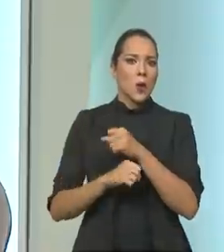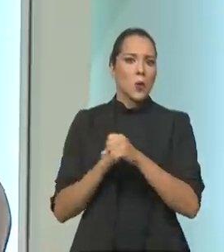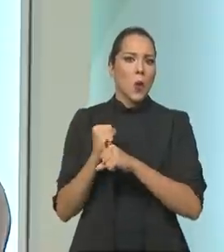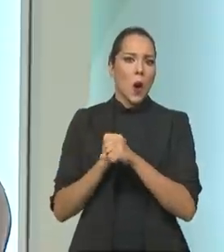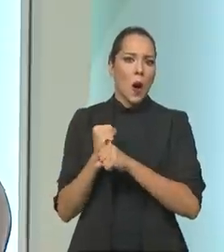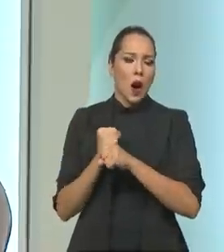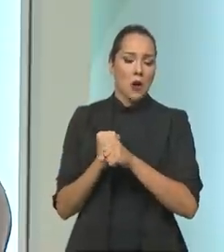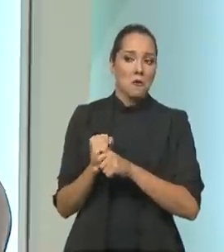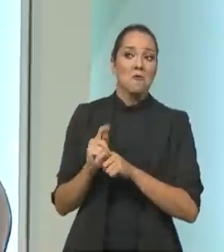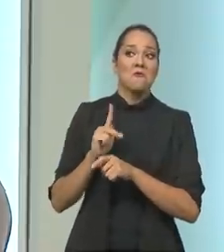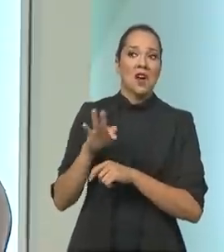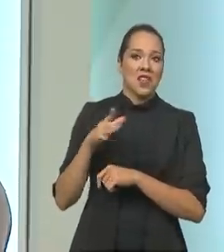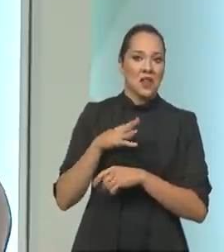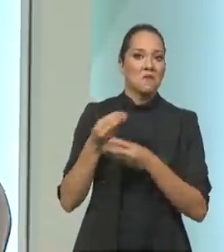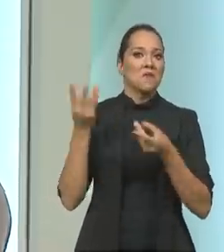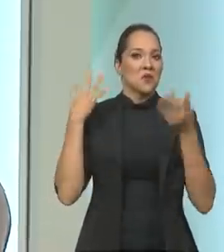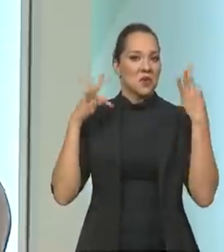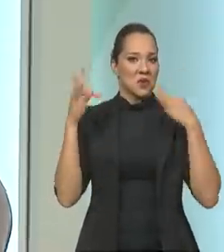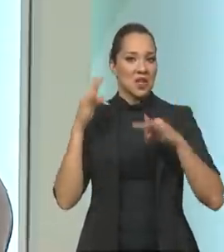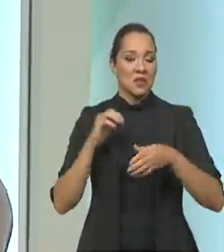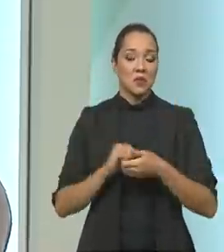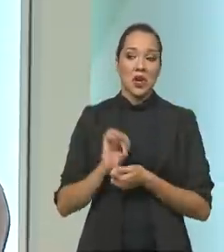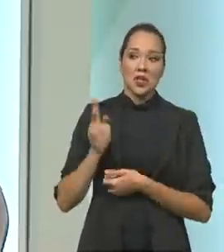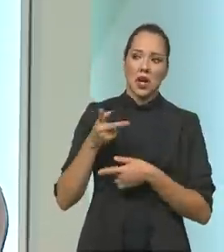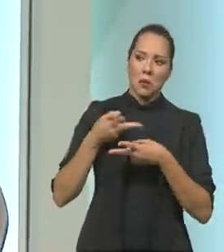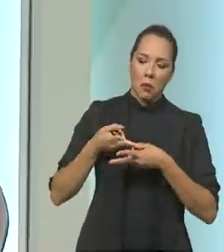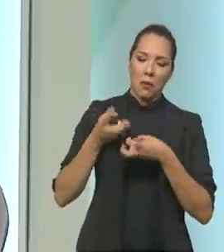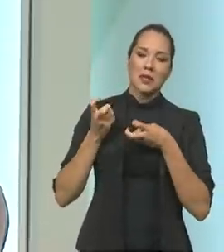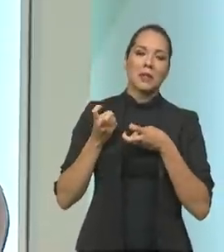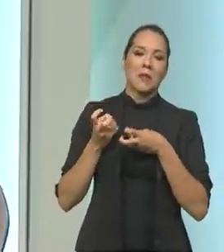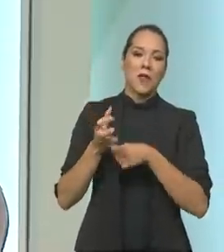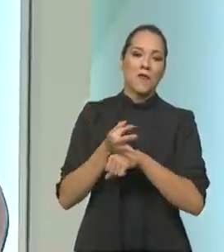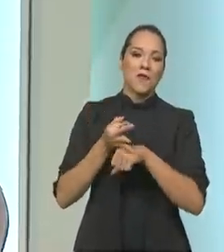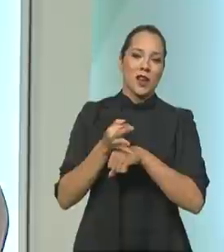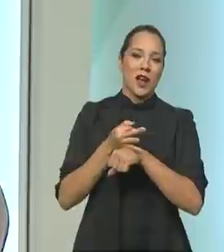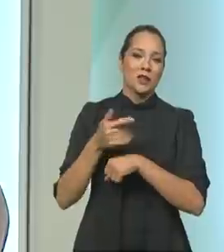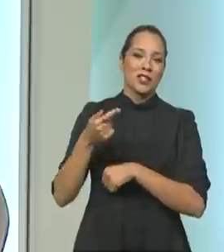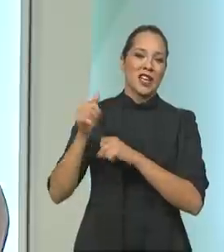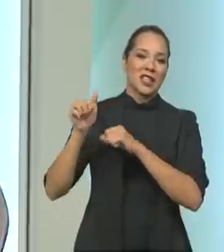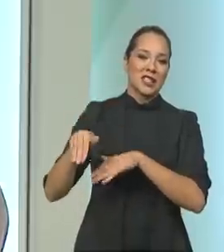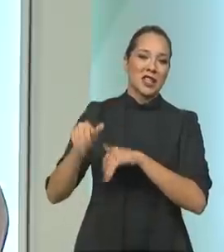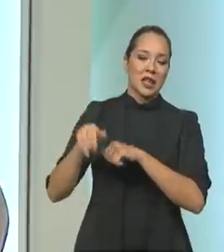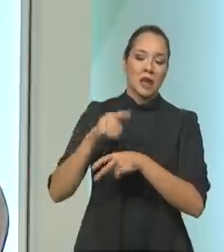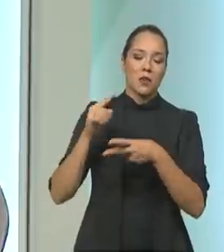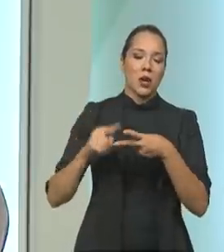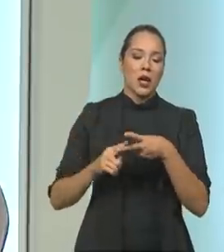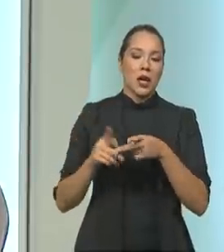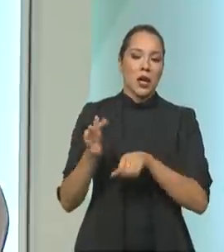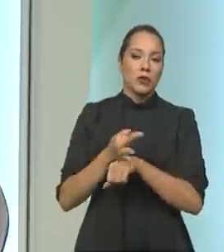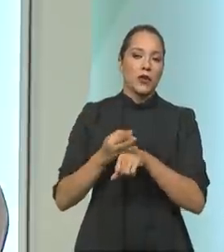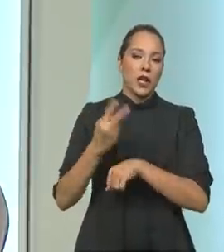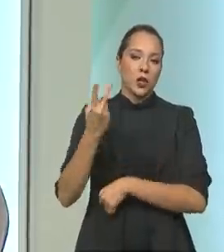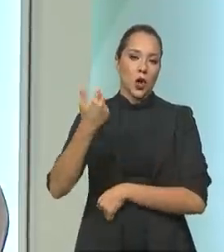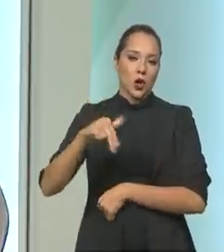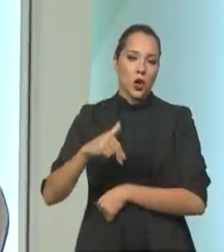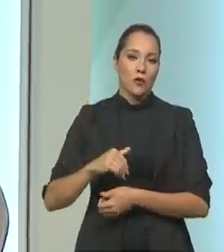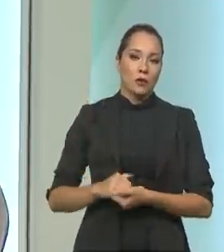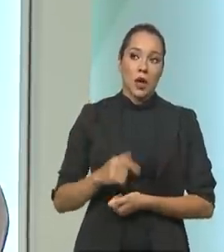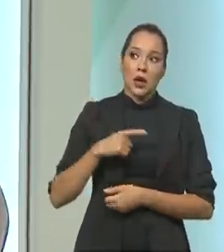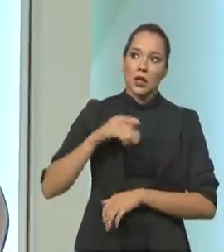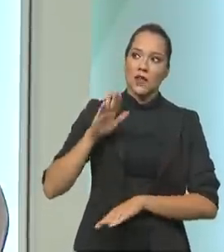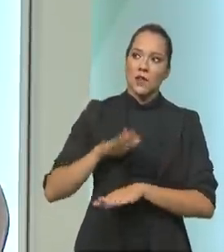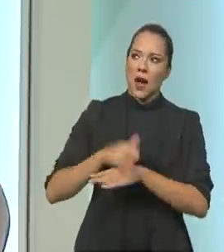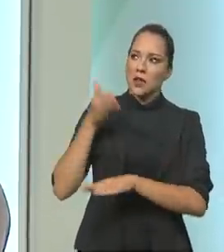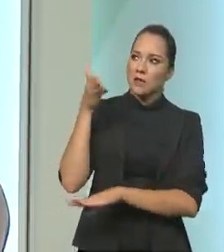promete para o turismo brasileiro. Já tivemos um sintoma agora no feriado de 7 de setembro, no feriadão de finados, que foi registrado a maior